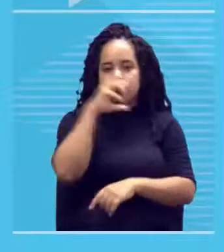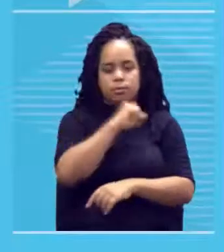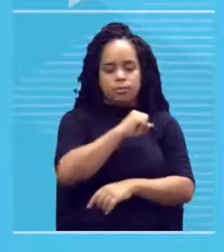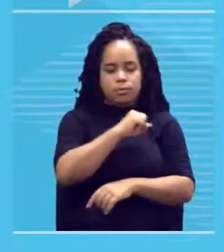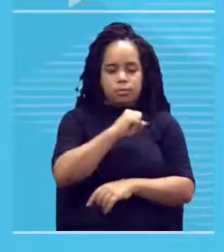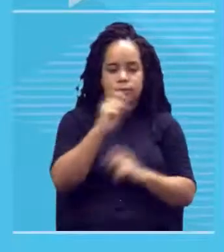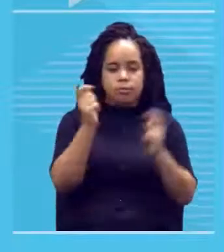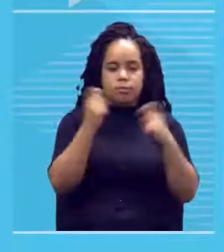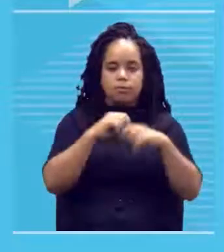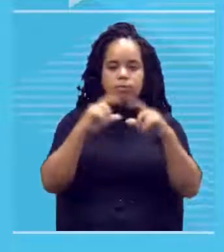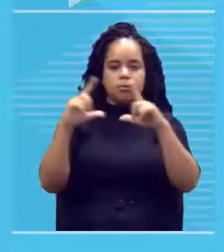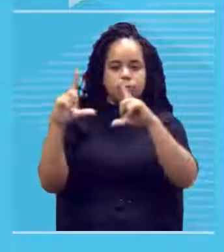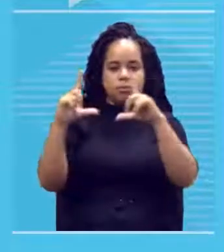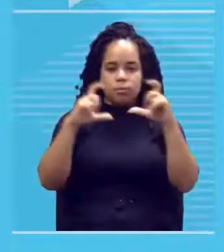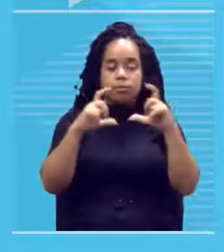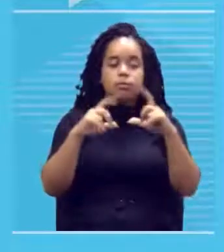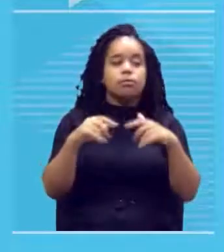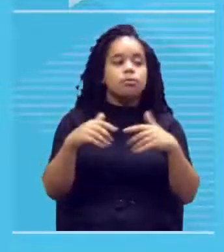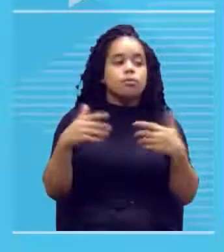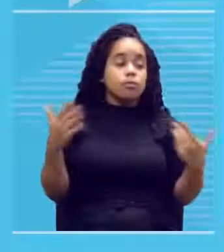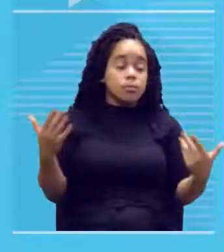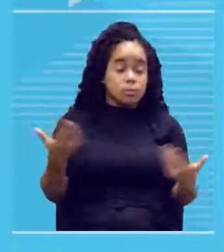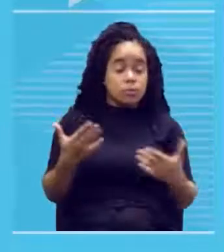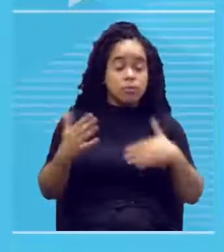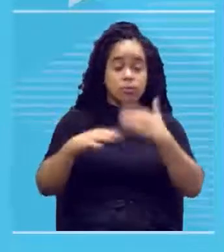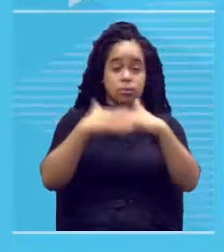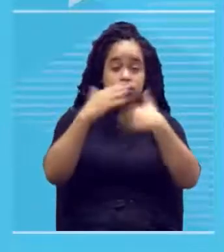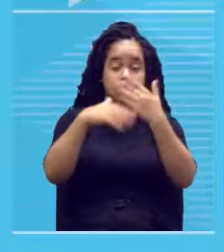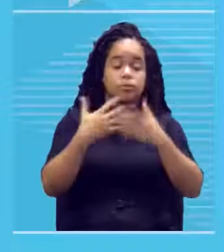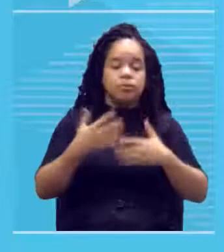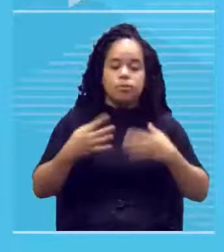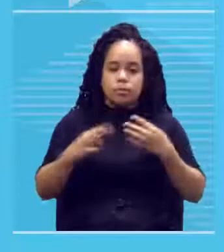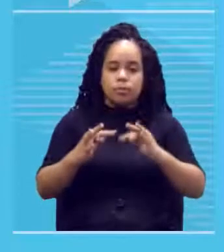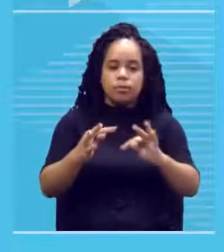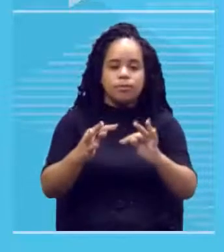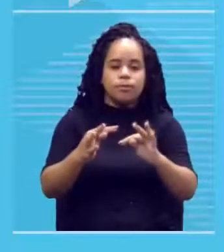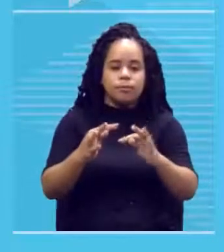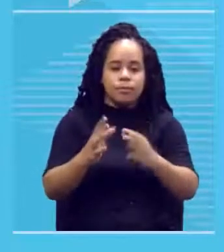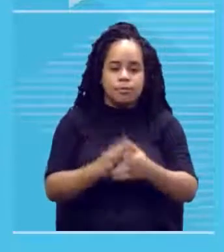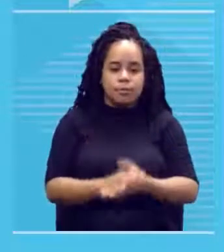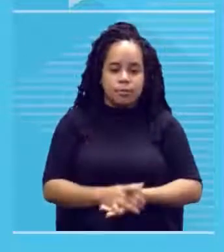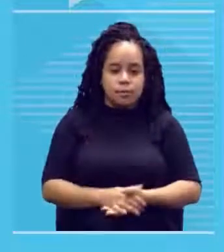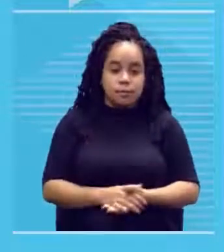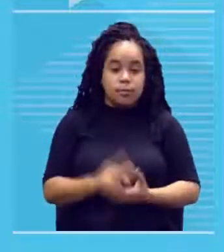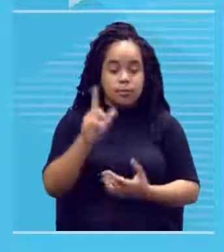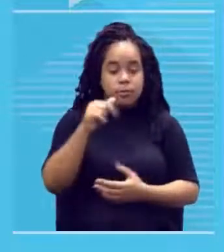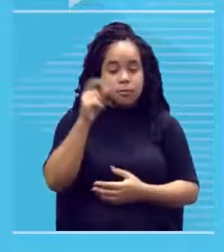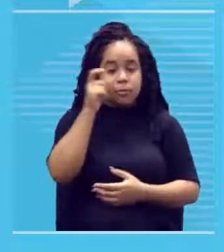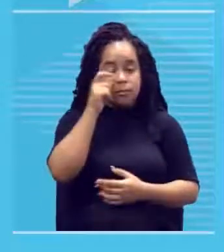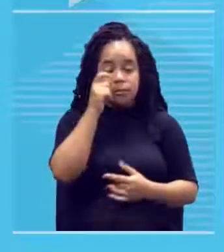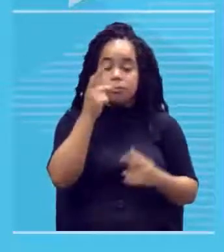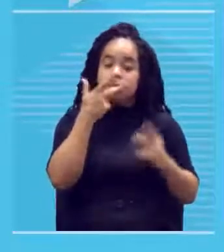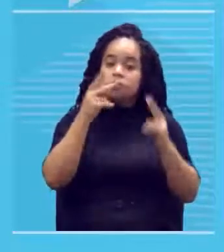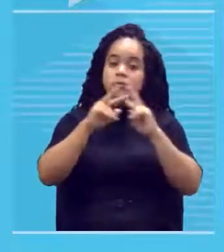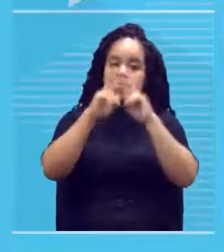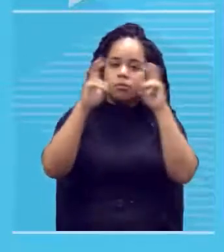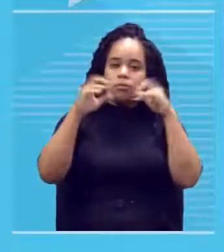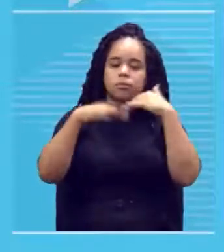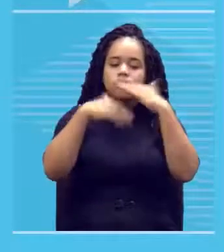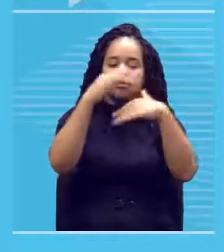Atualmente com a evolução da tecnologia, e é interessante falar assim, é